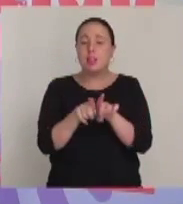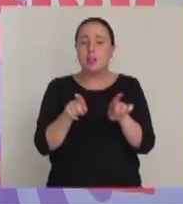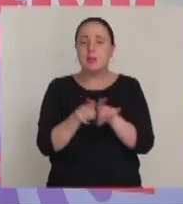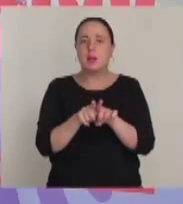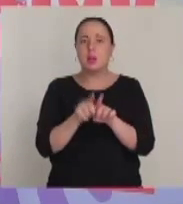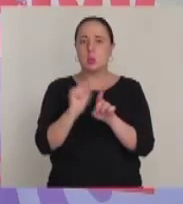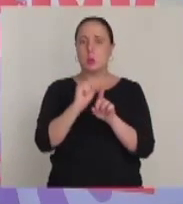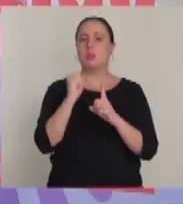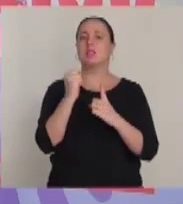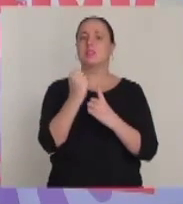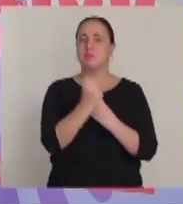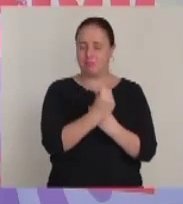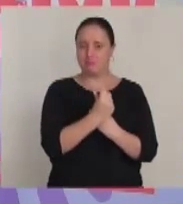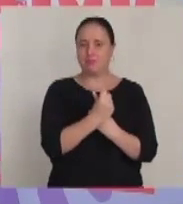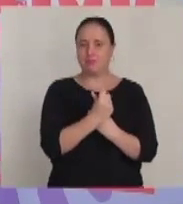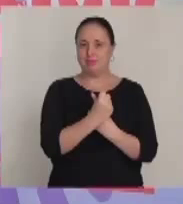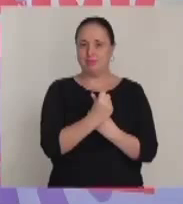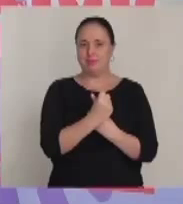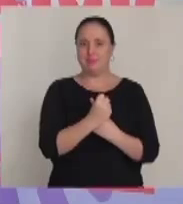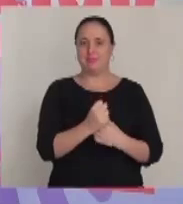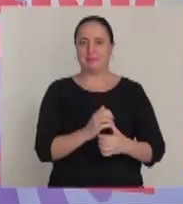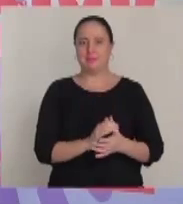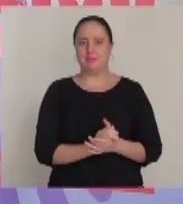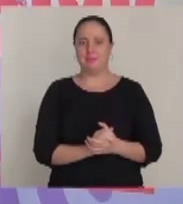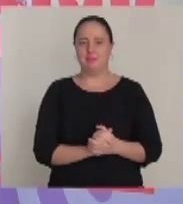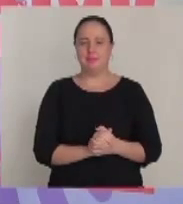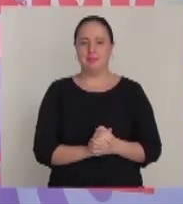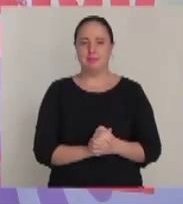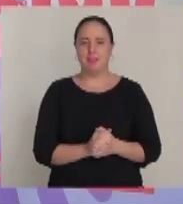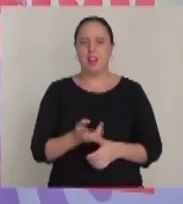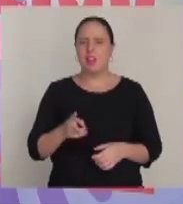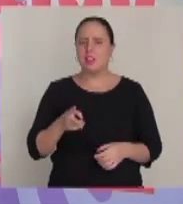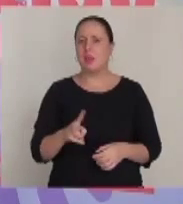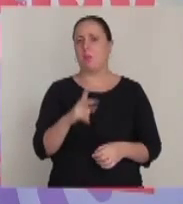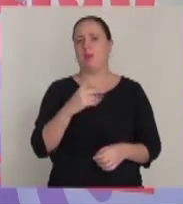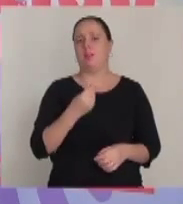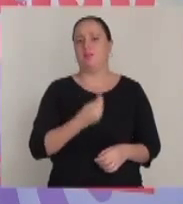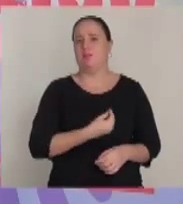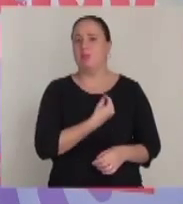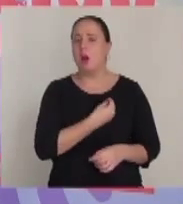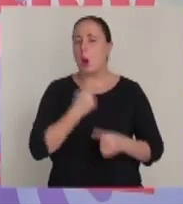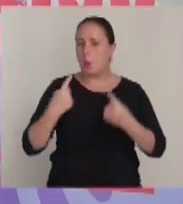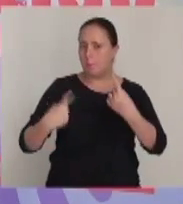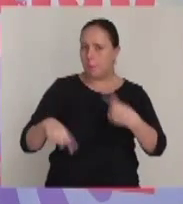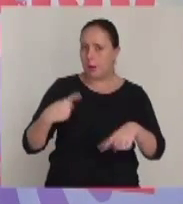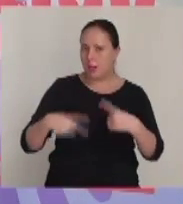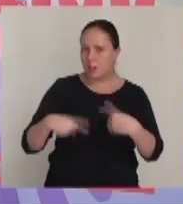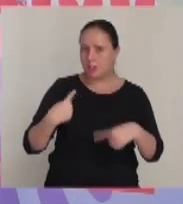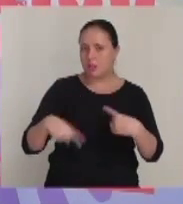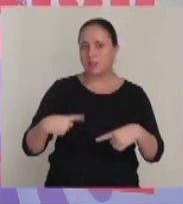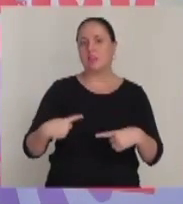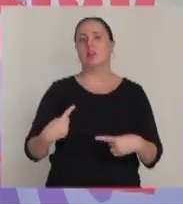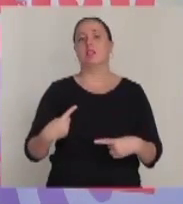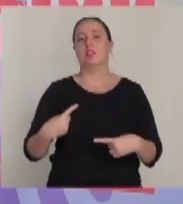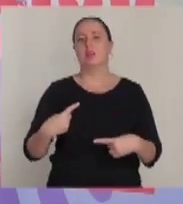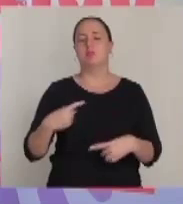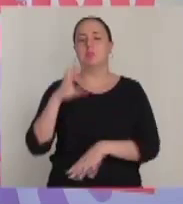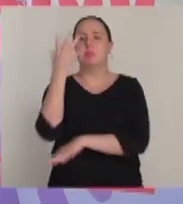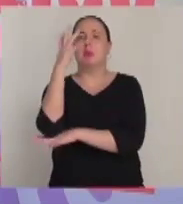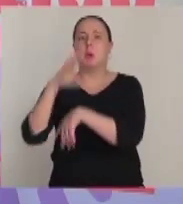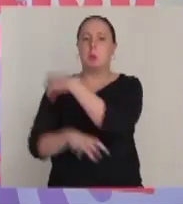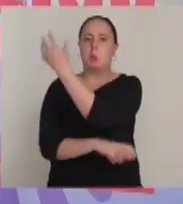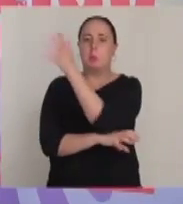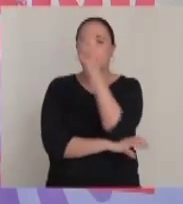também da sociedade, uma vez que sempre existiam as